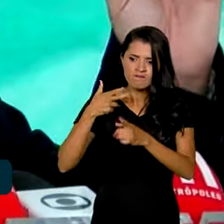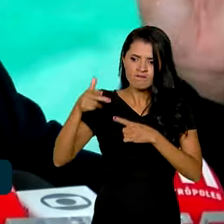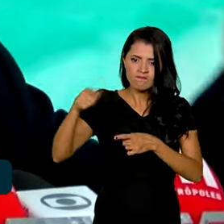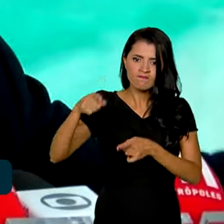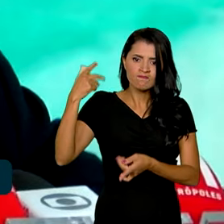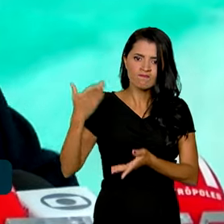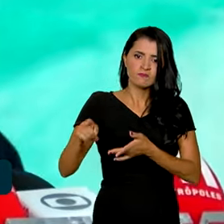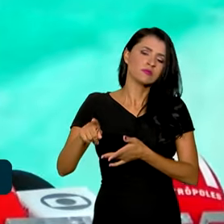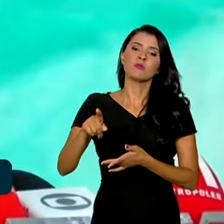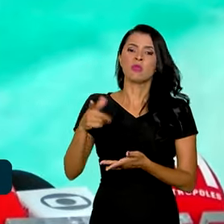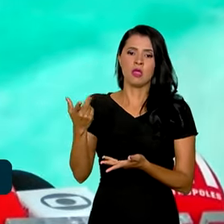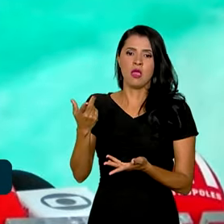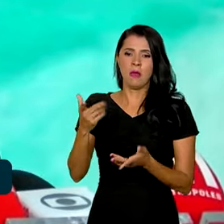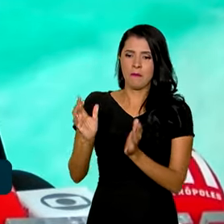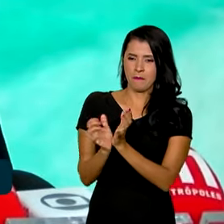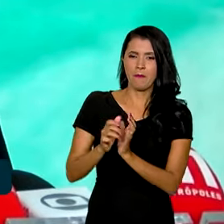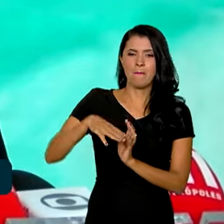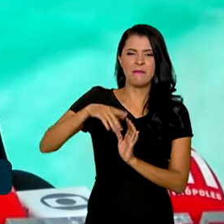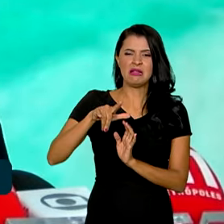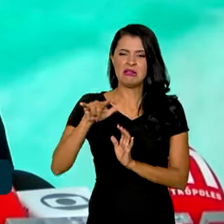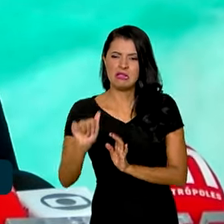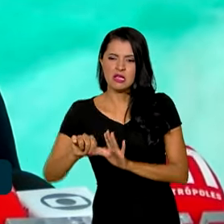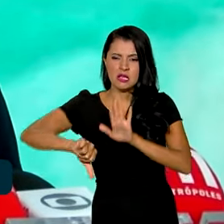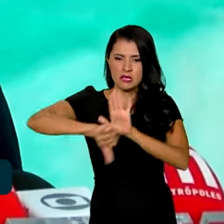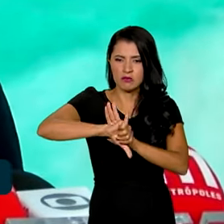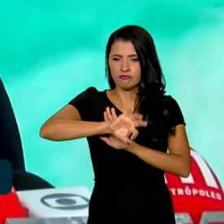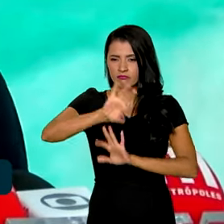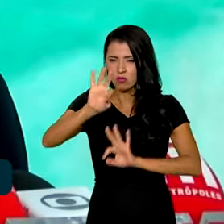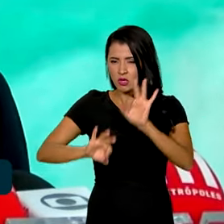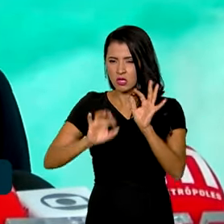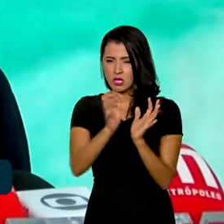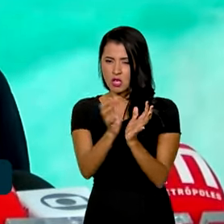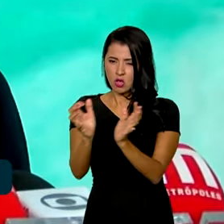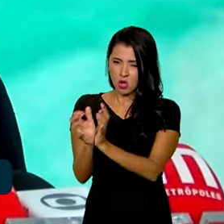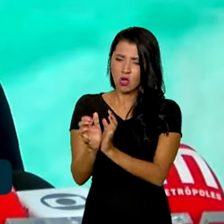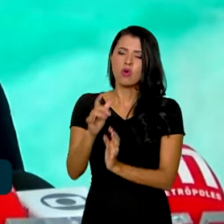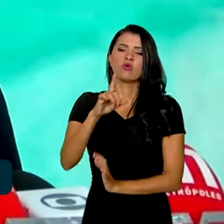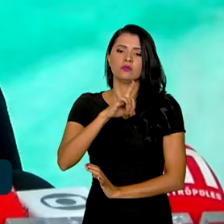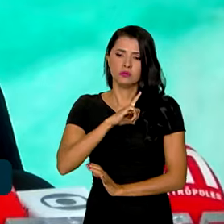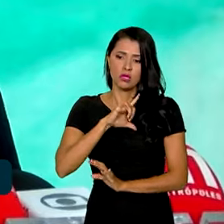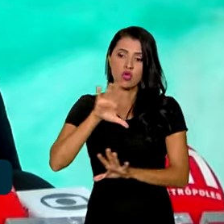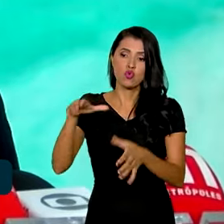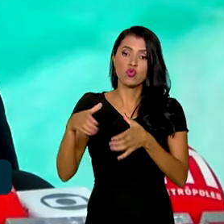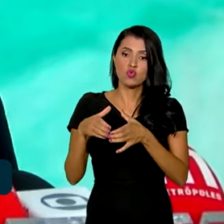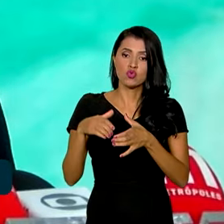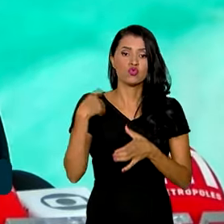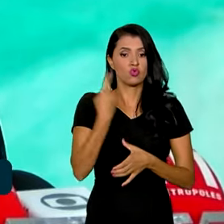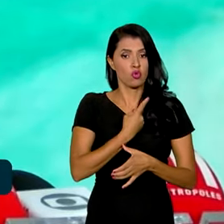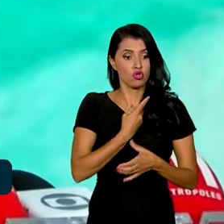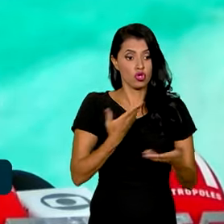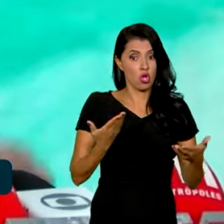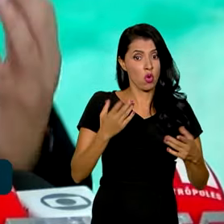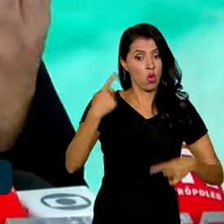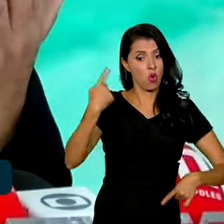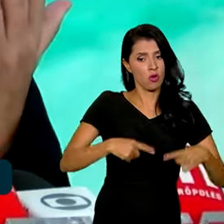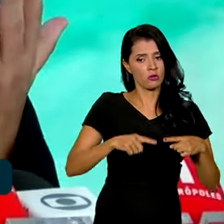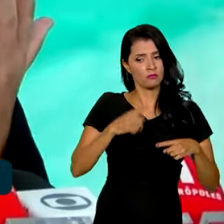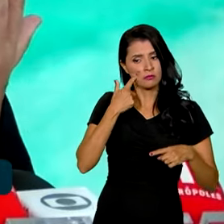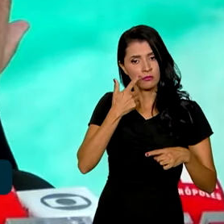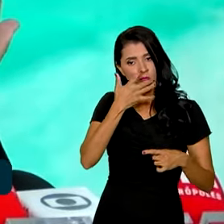e organizações criminosas de um modo geral envolve o conjunto em relação ao qual nós estamos trabalhando.